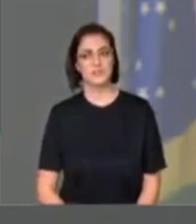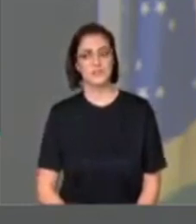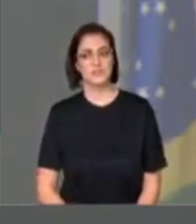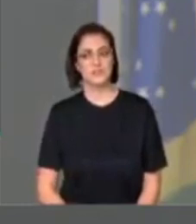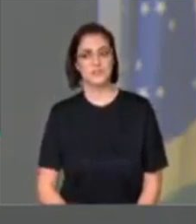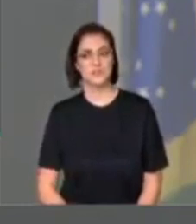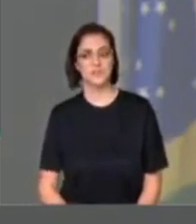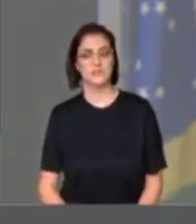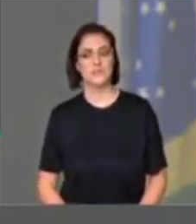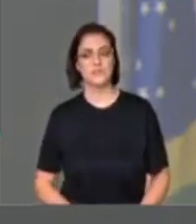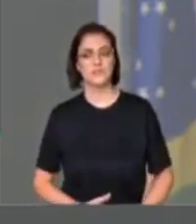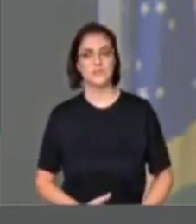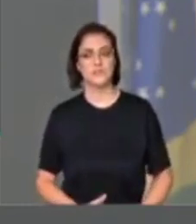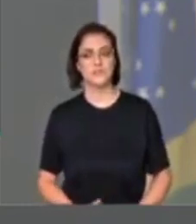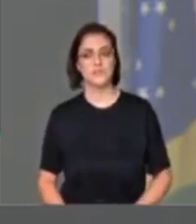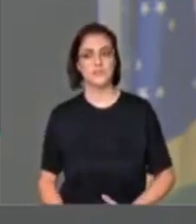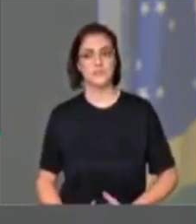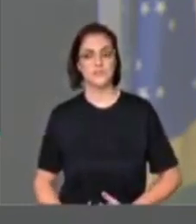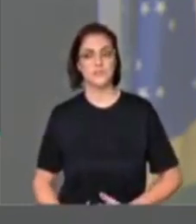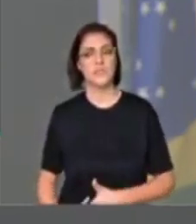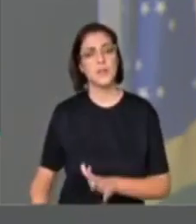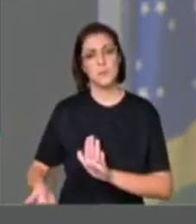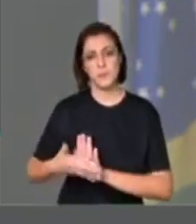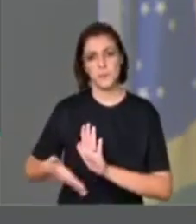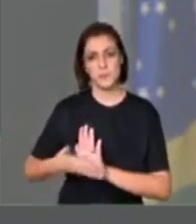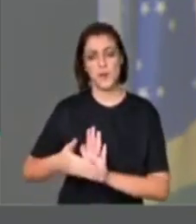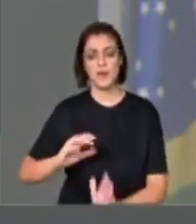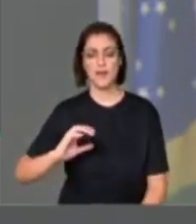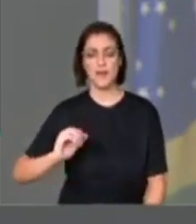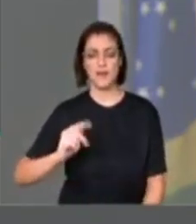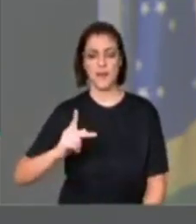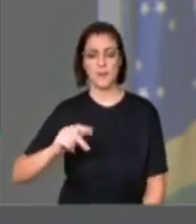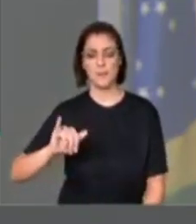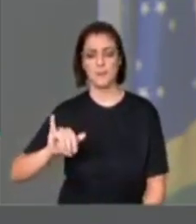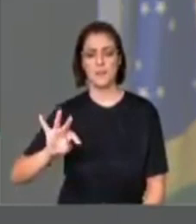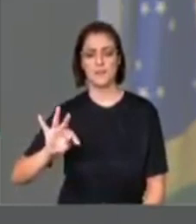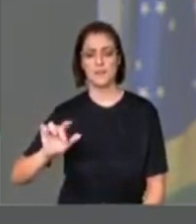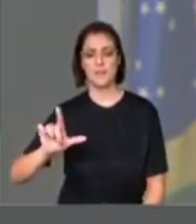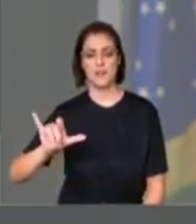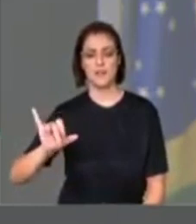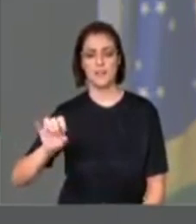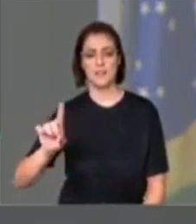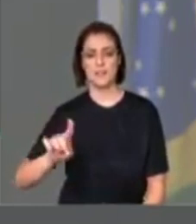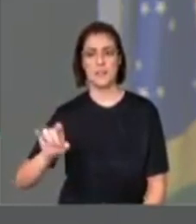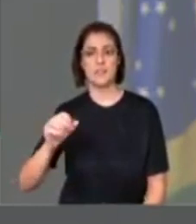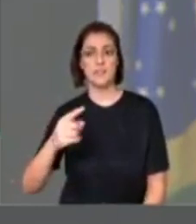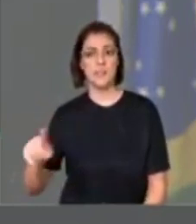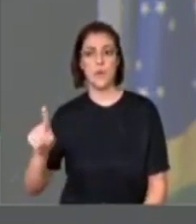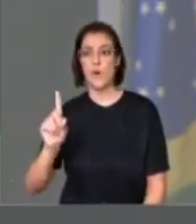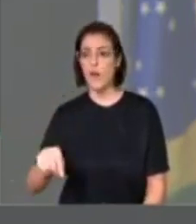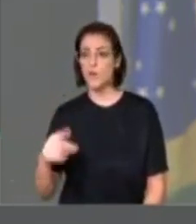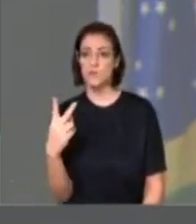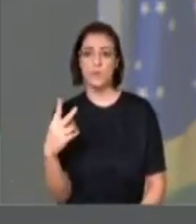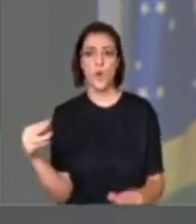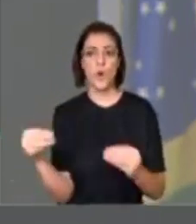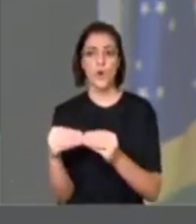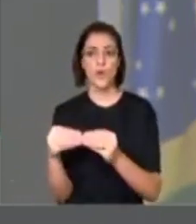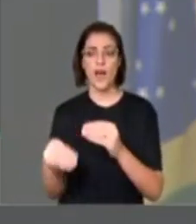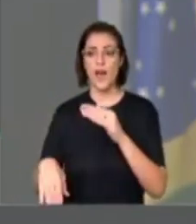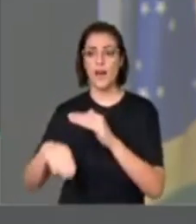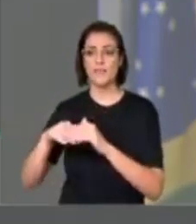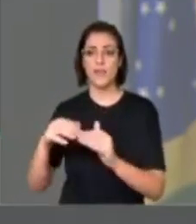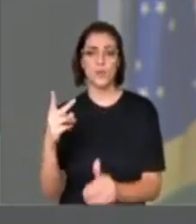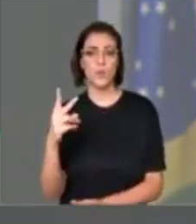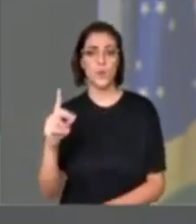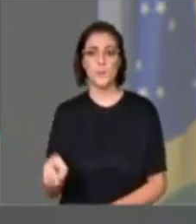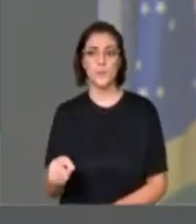capitalização, inclusive com a emenda de minha autoria, é um sistema misto com o INSS, com teto de até 2.200 reais, para